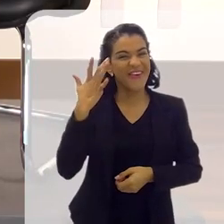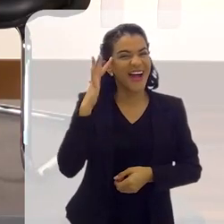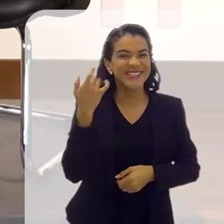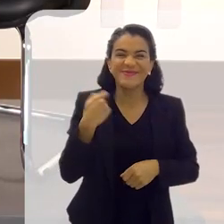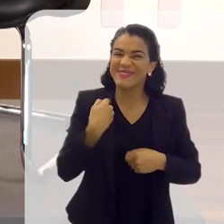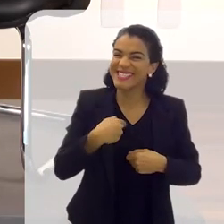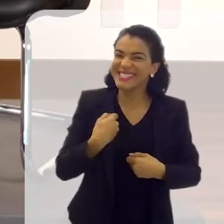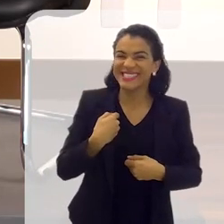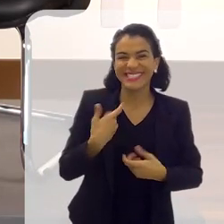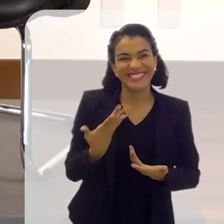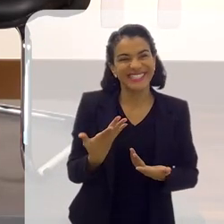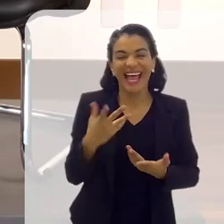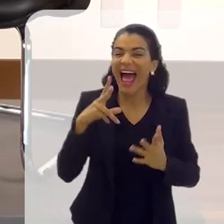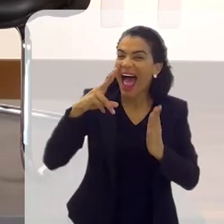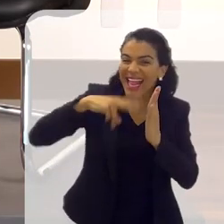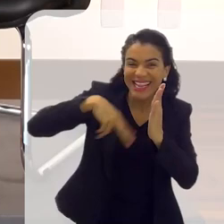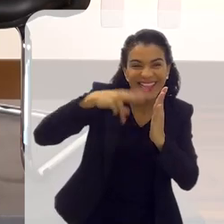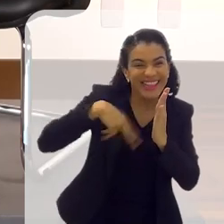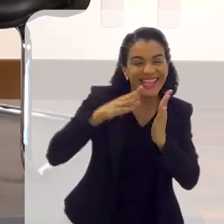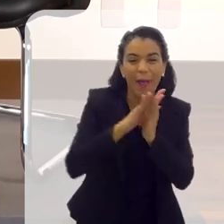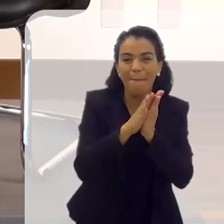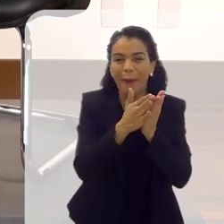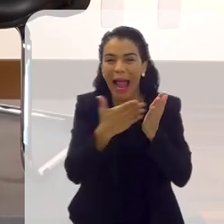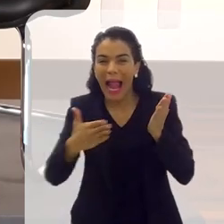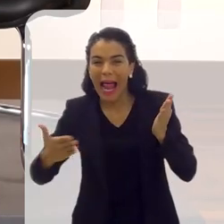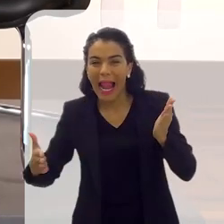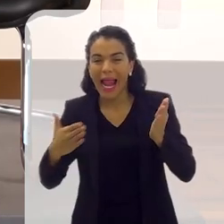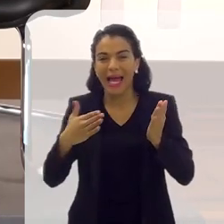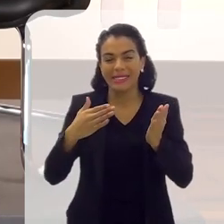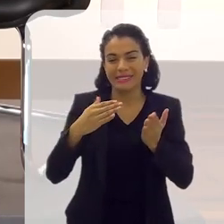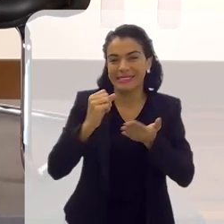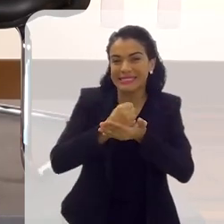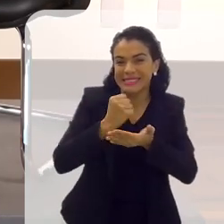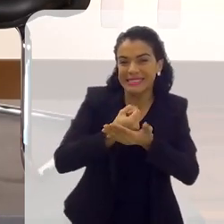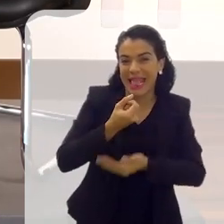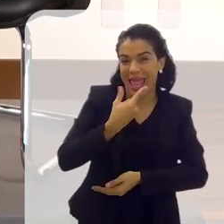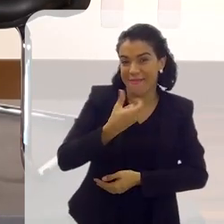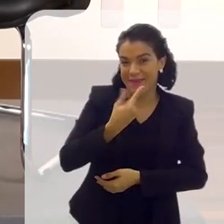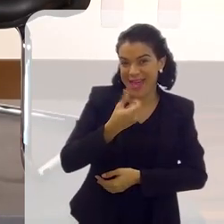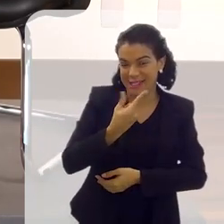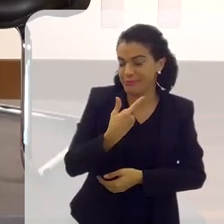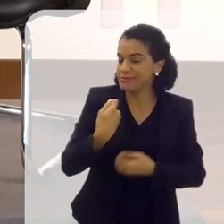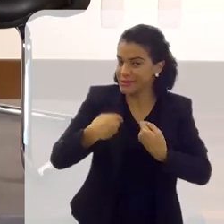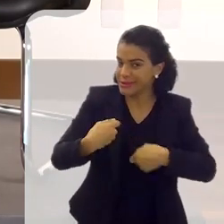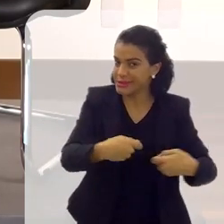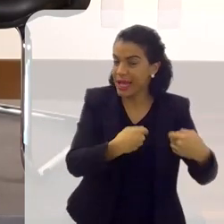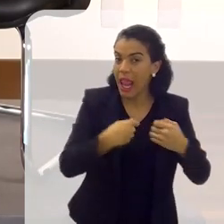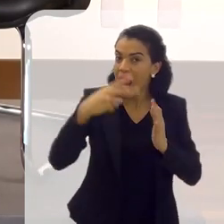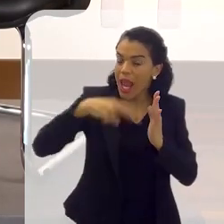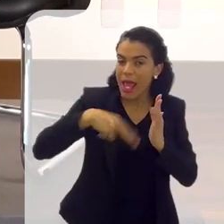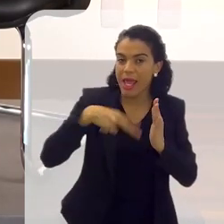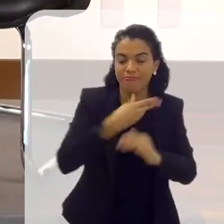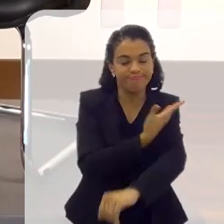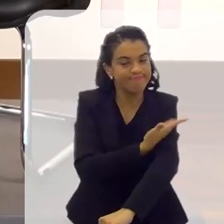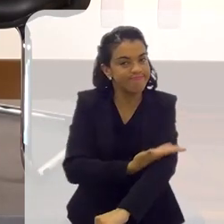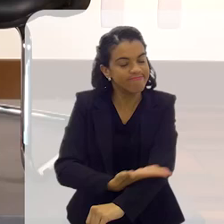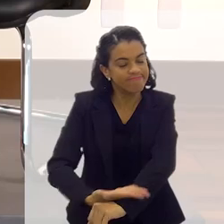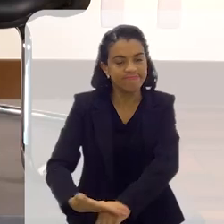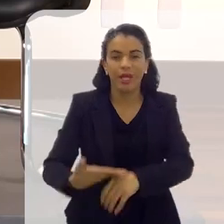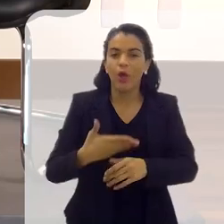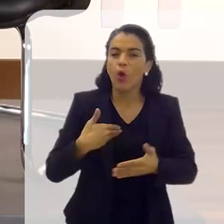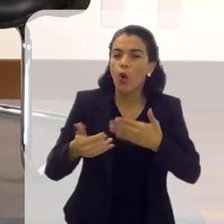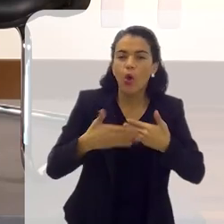Não, eu acho que você tem que ler até a bula de remédios. Eu acho que é o hábito. Você tem que ler,